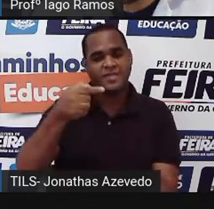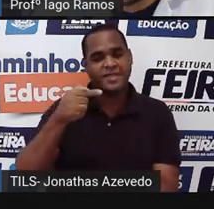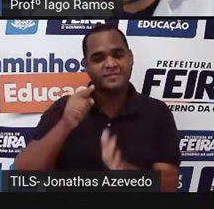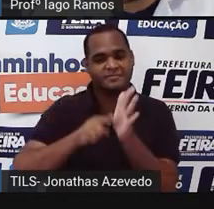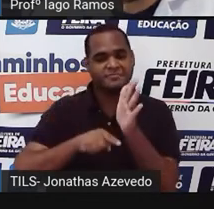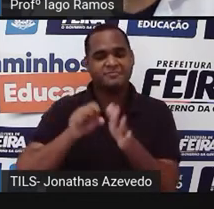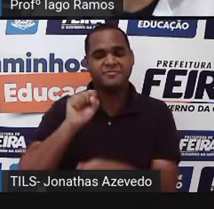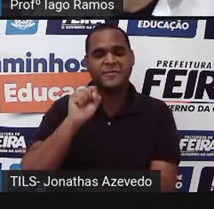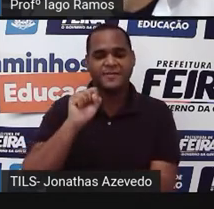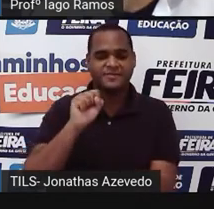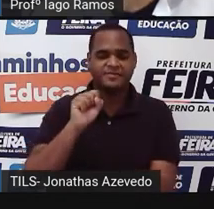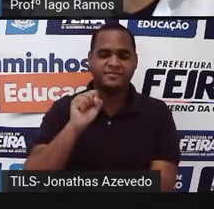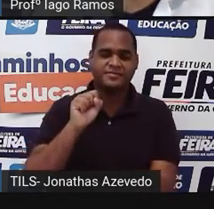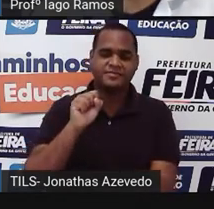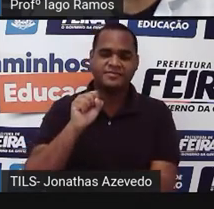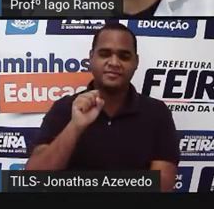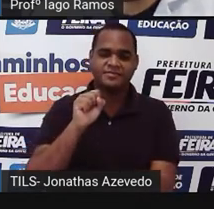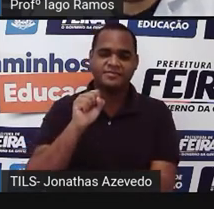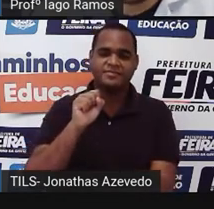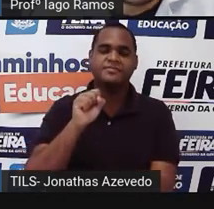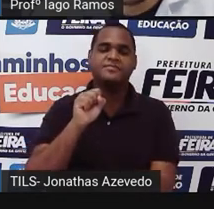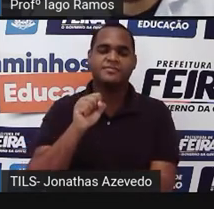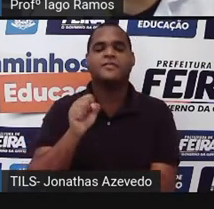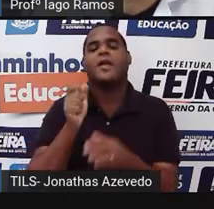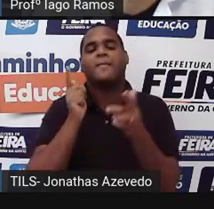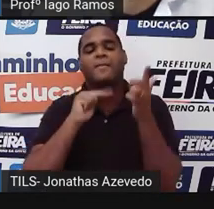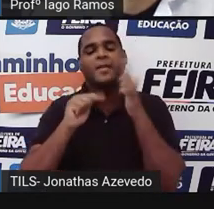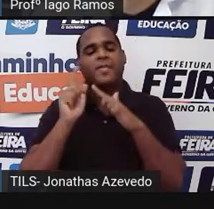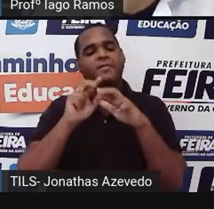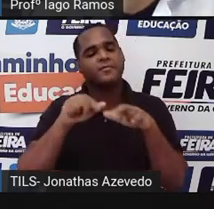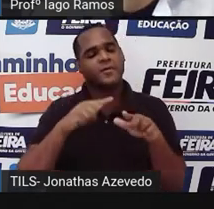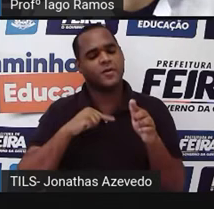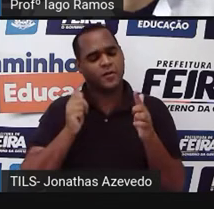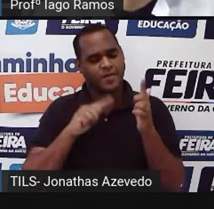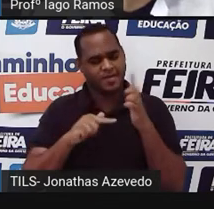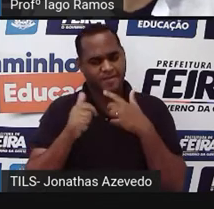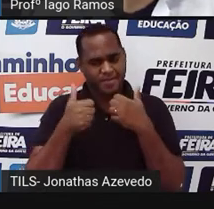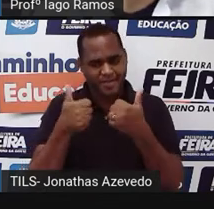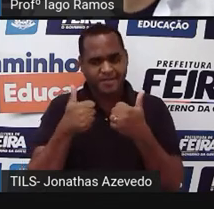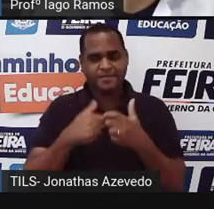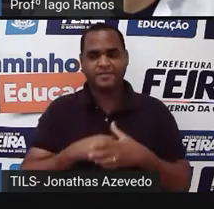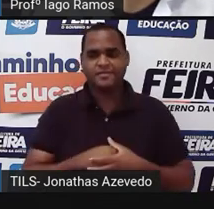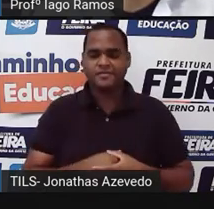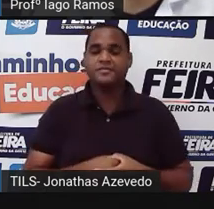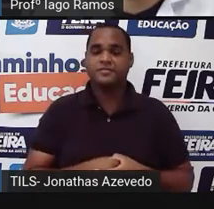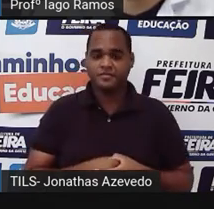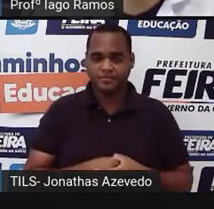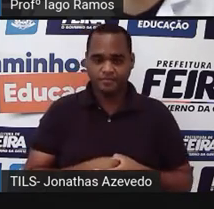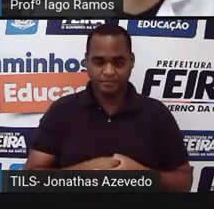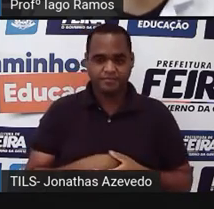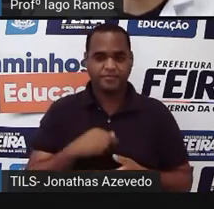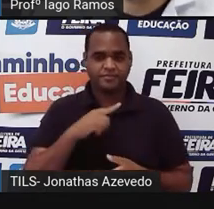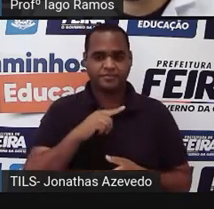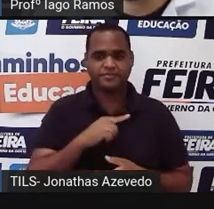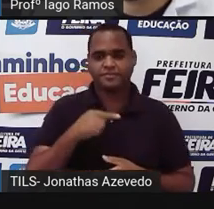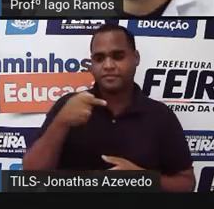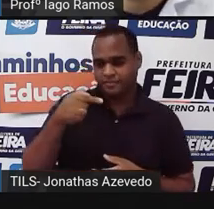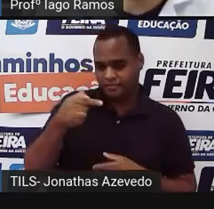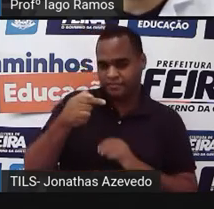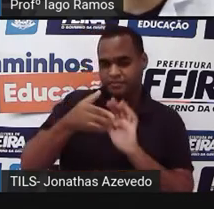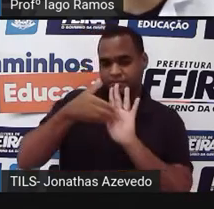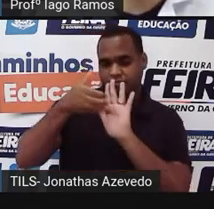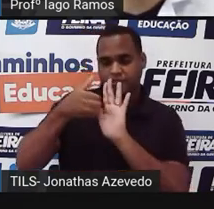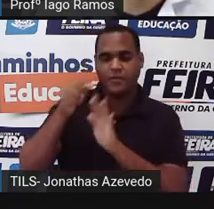8 né? a gente não consegue fazer isso tá? porque de 7 fica difícil tirar 8